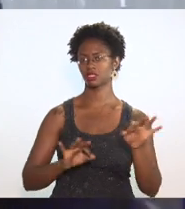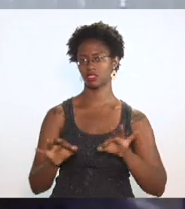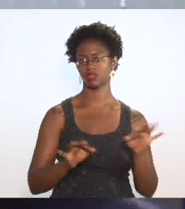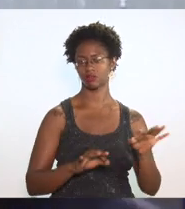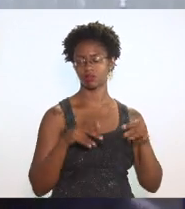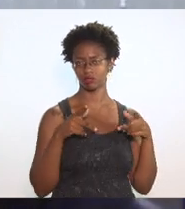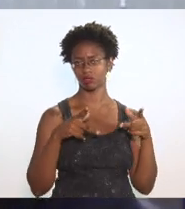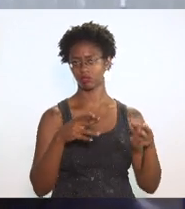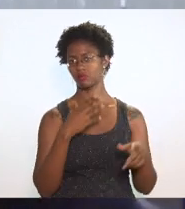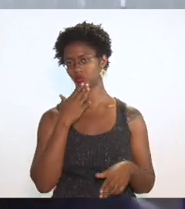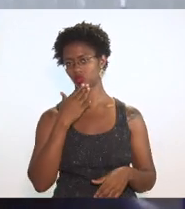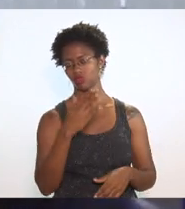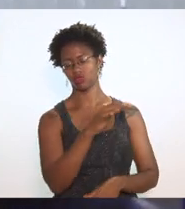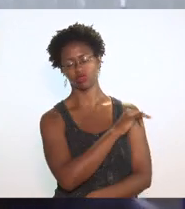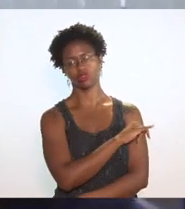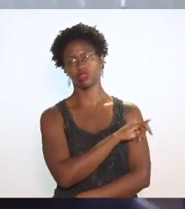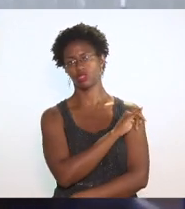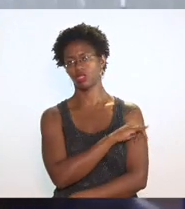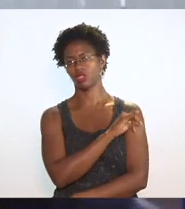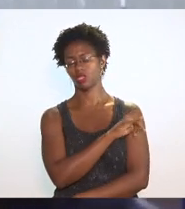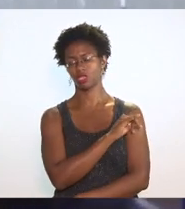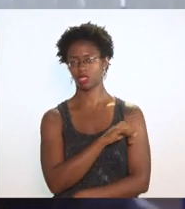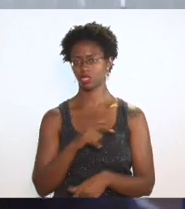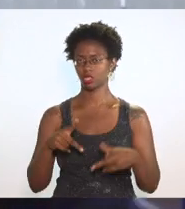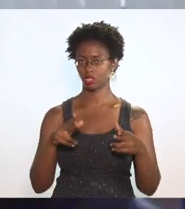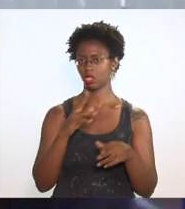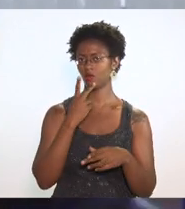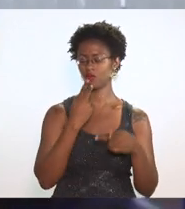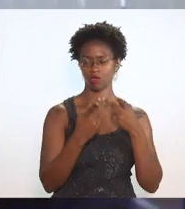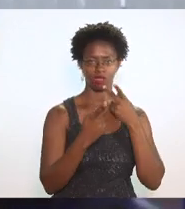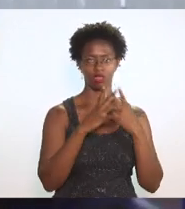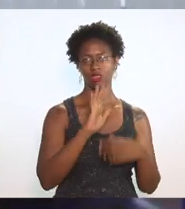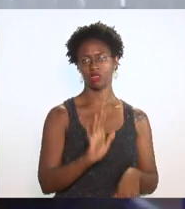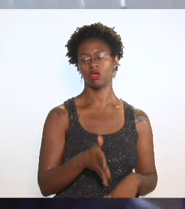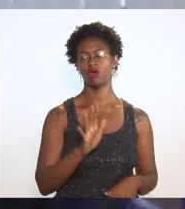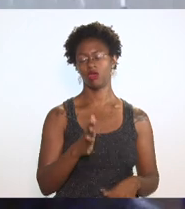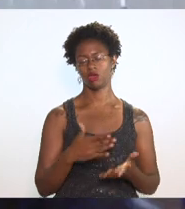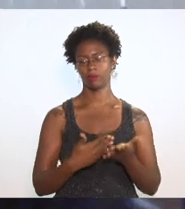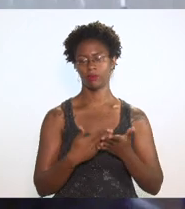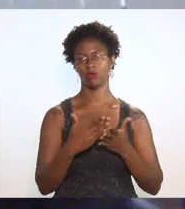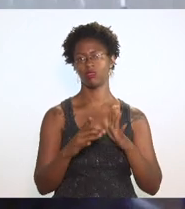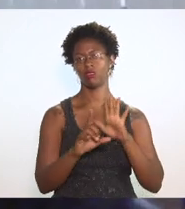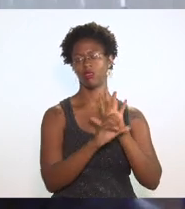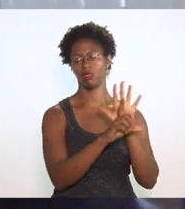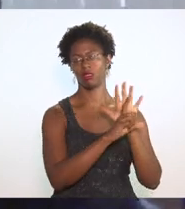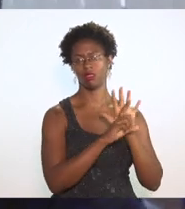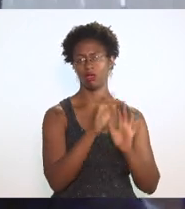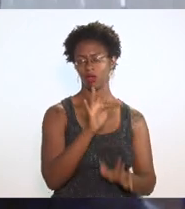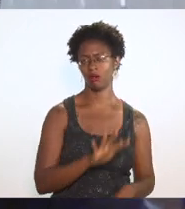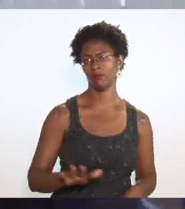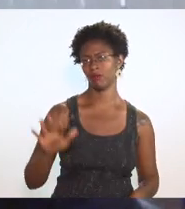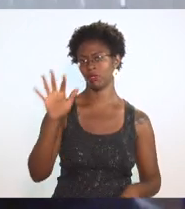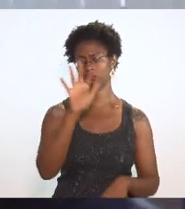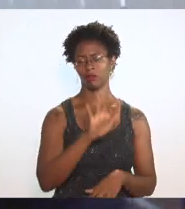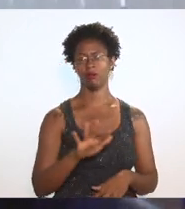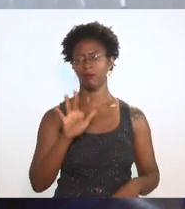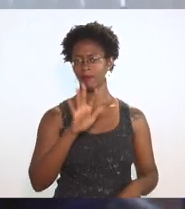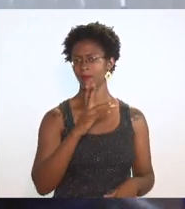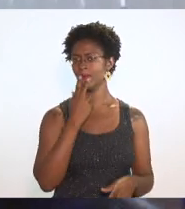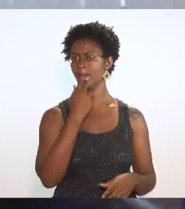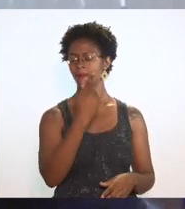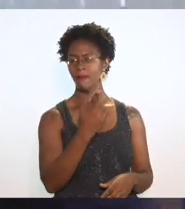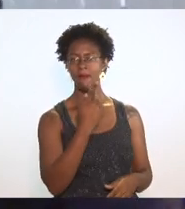estado do Rio de Janeiro mas como já foi mencionado nós temos aí legislações federais que nos indicam